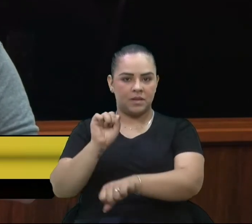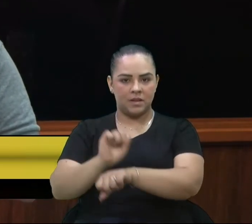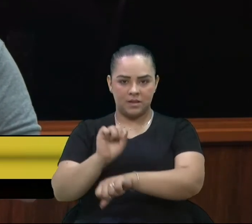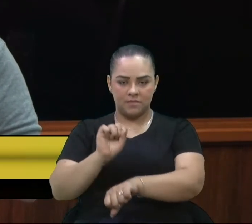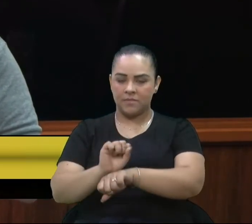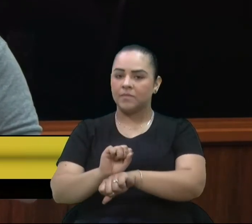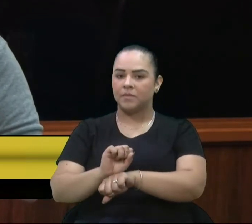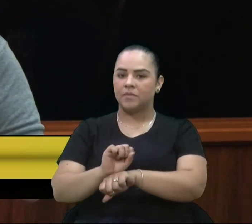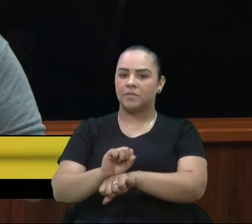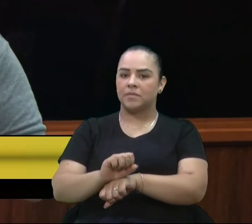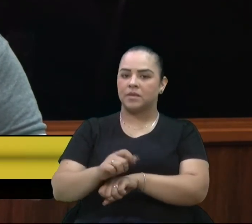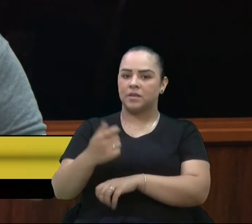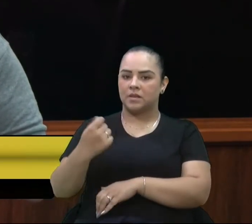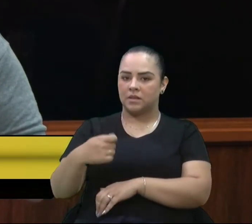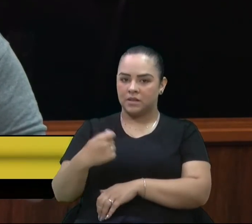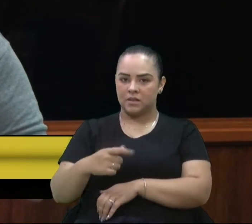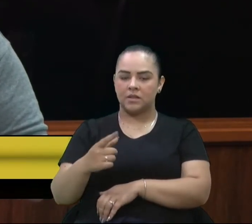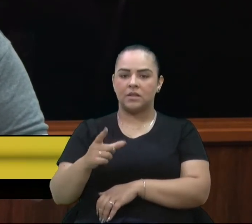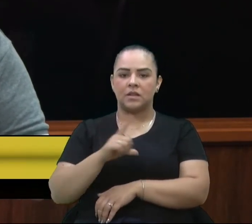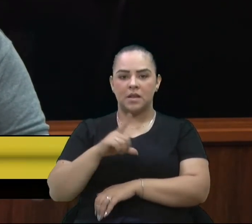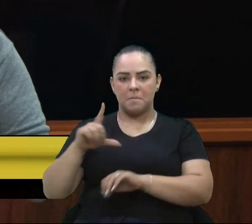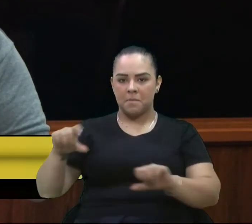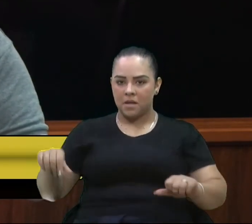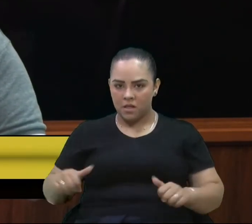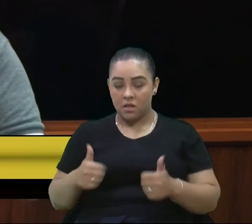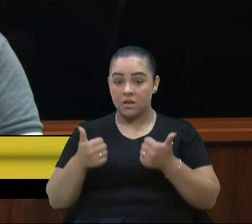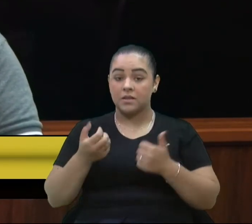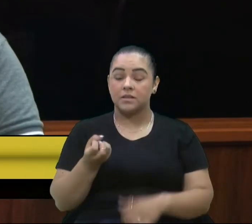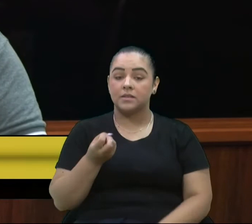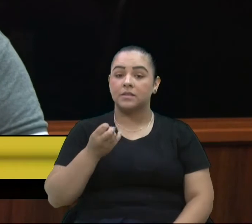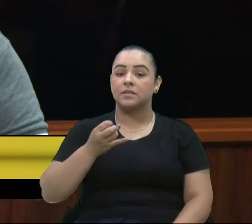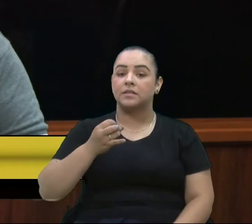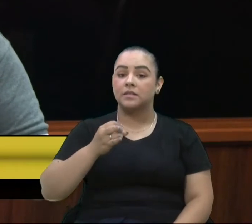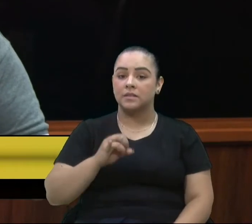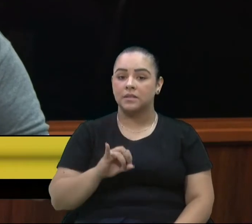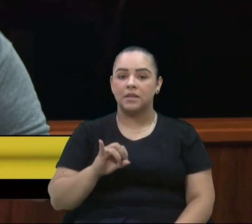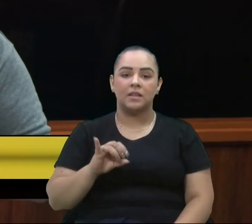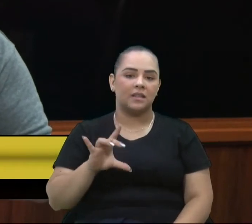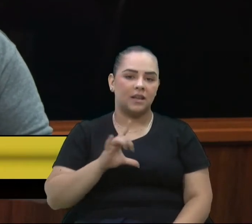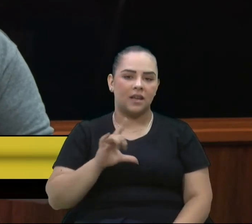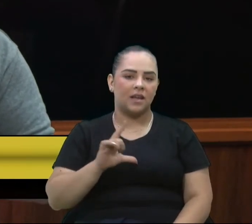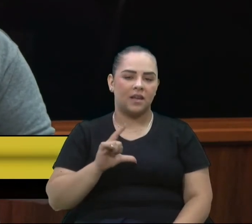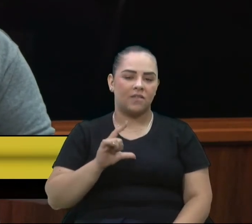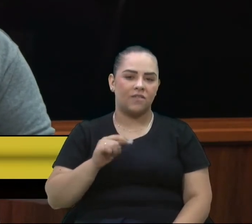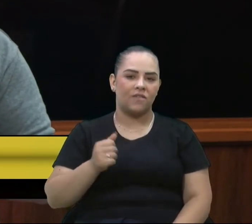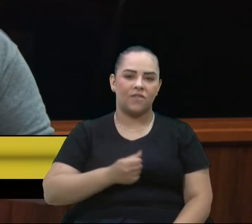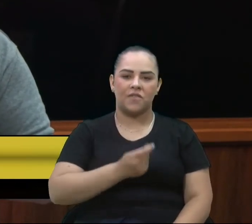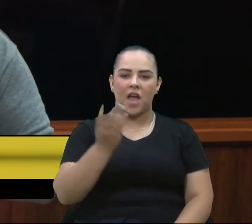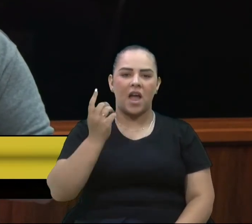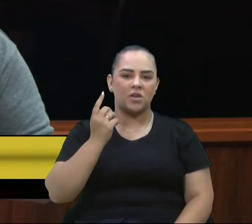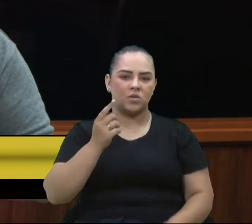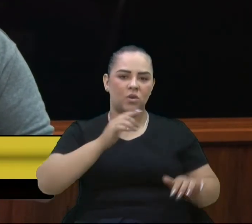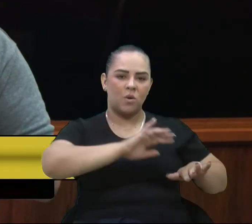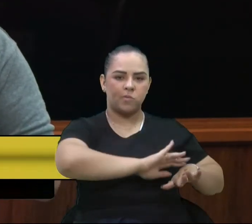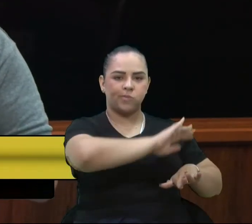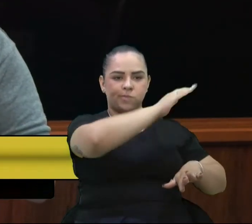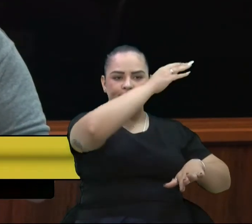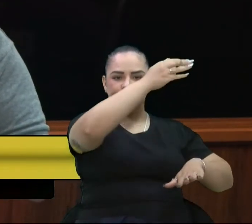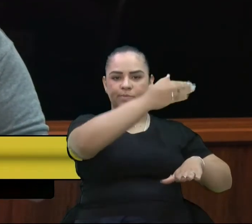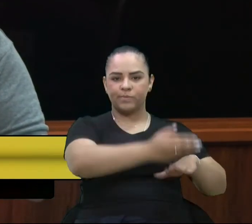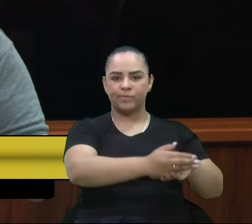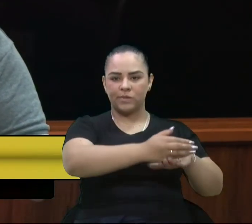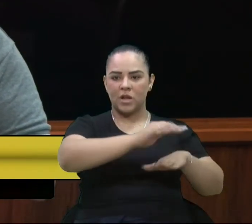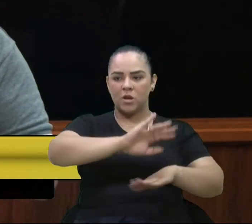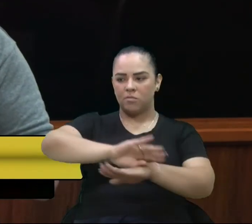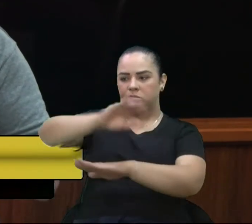demanda, a situação é caótica, se multiplicam os lixões na nossa cidade, as